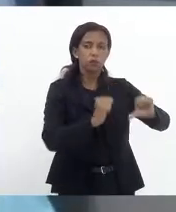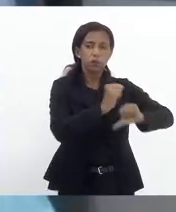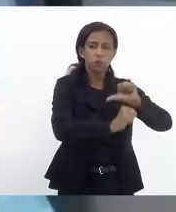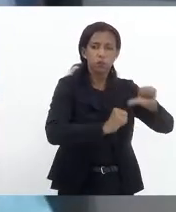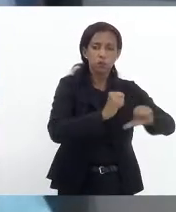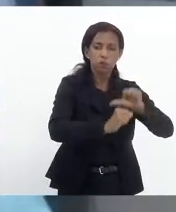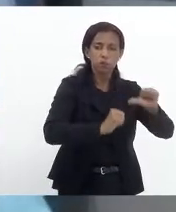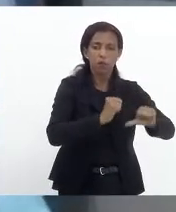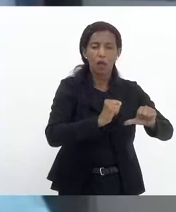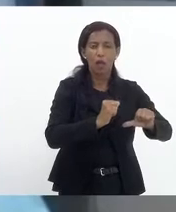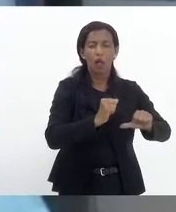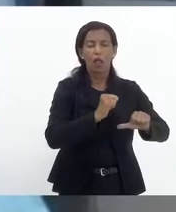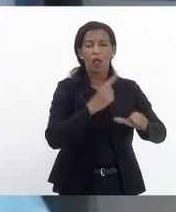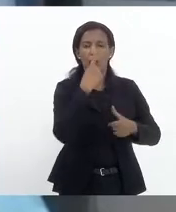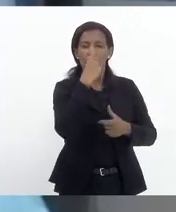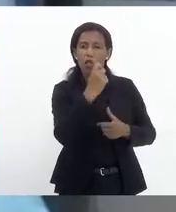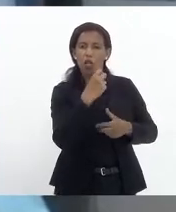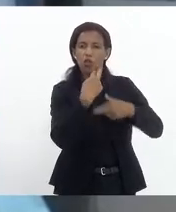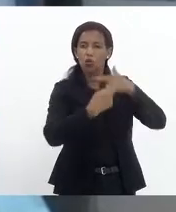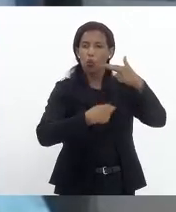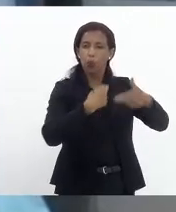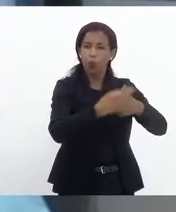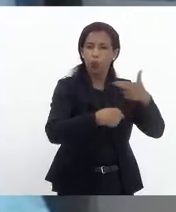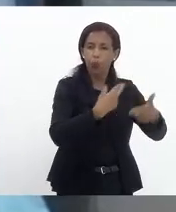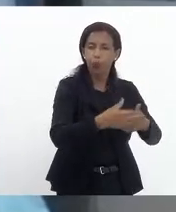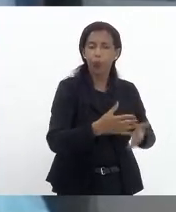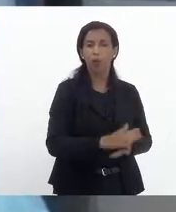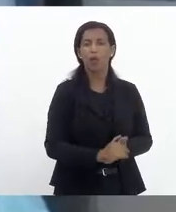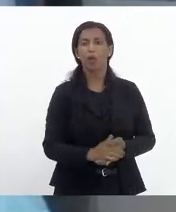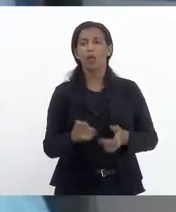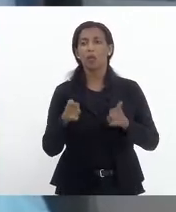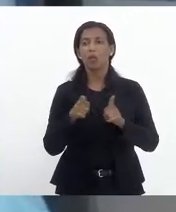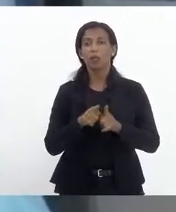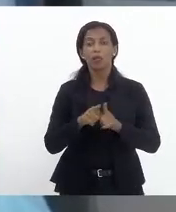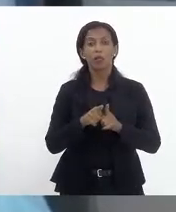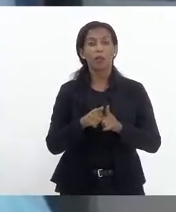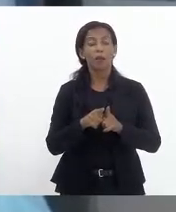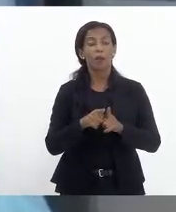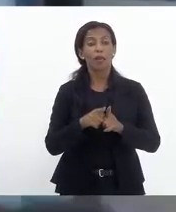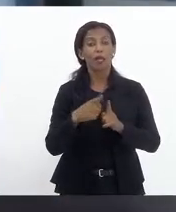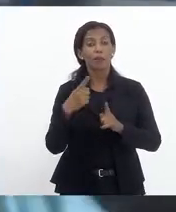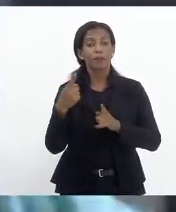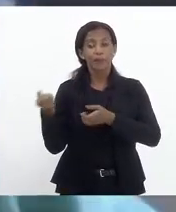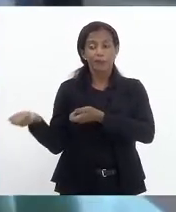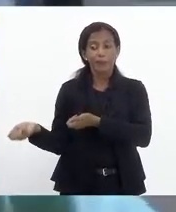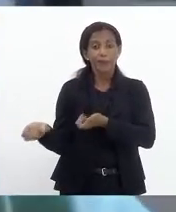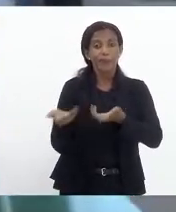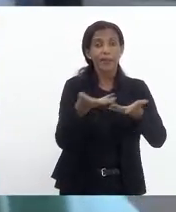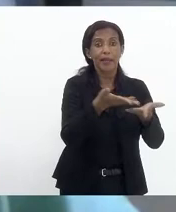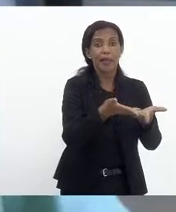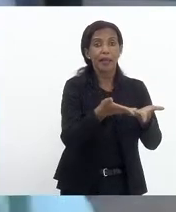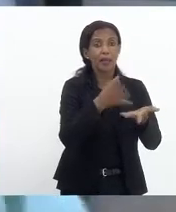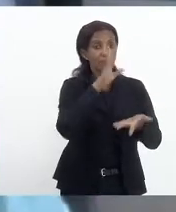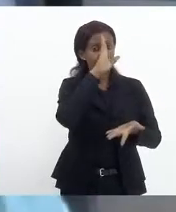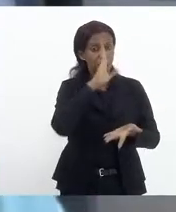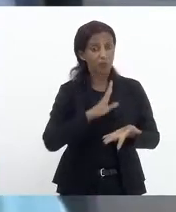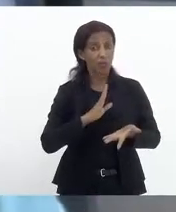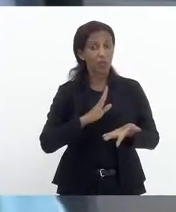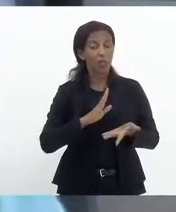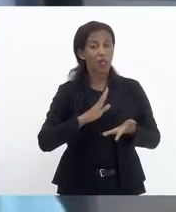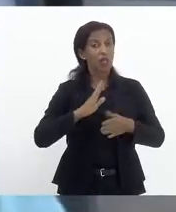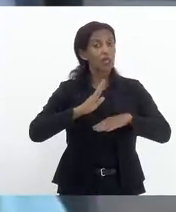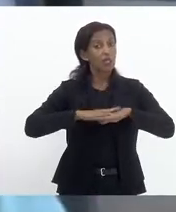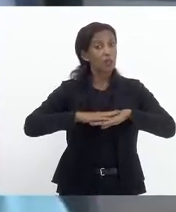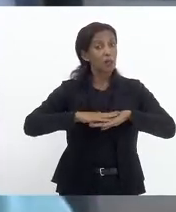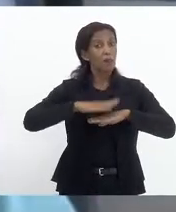empresas, criar os pontos de entrega voluntários, tudo isso, e aumentar a coleta